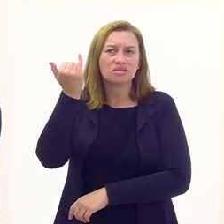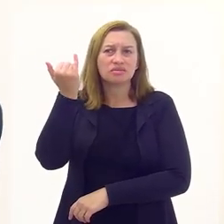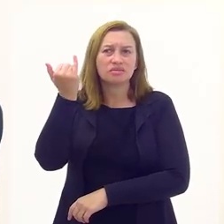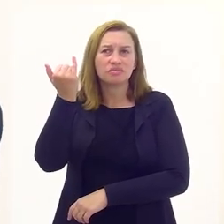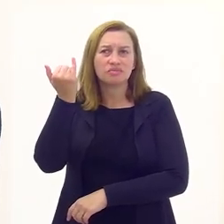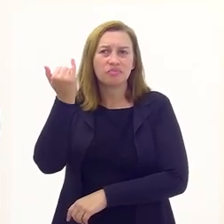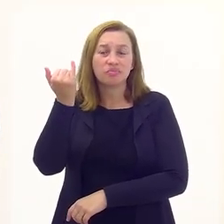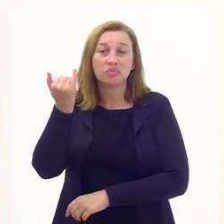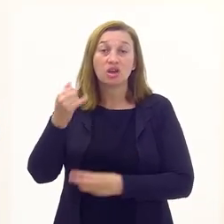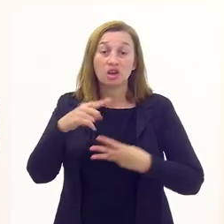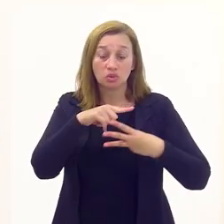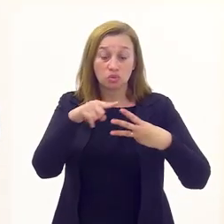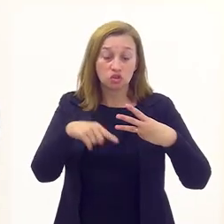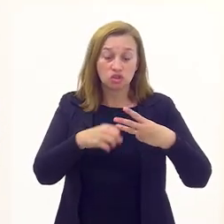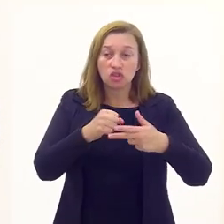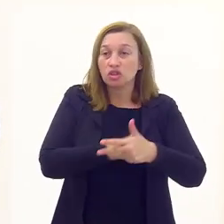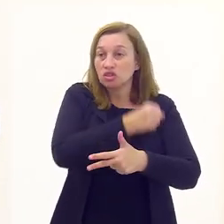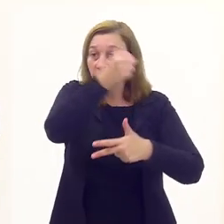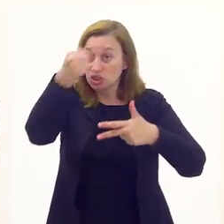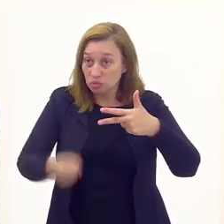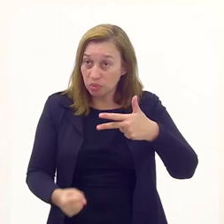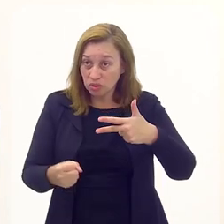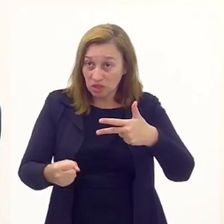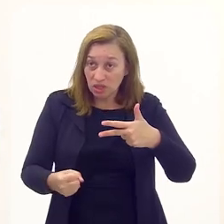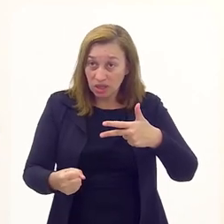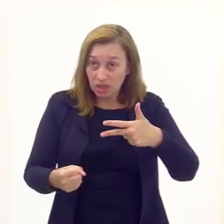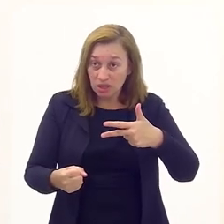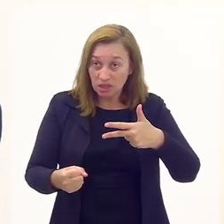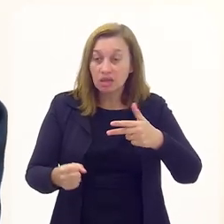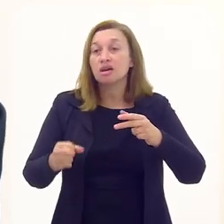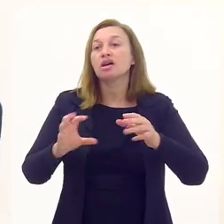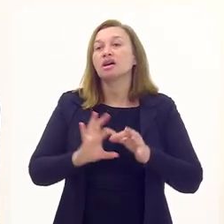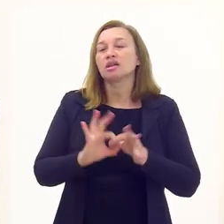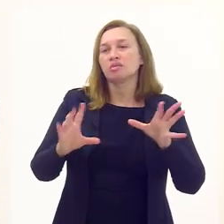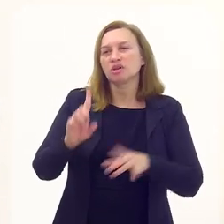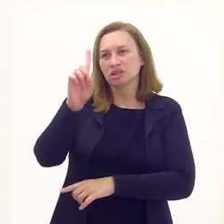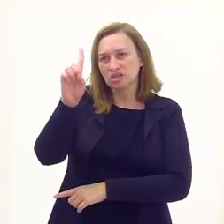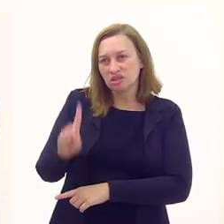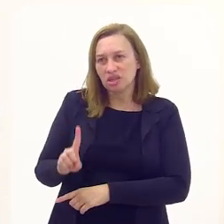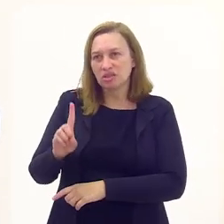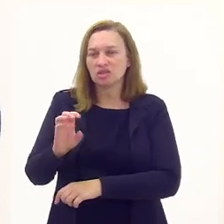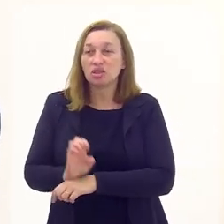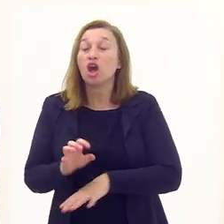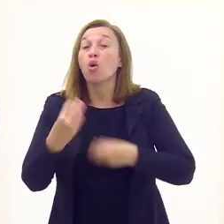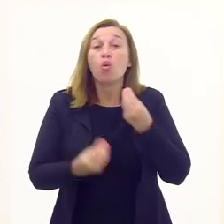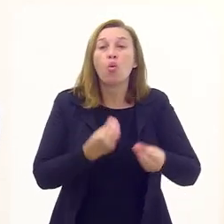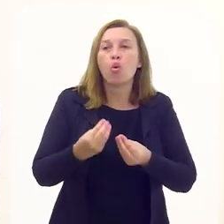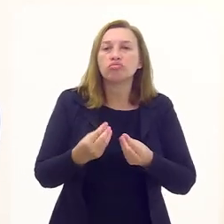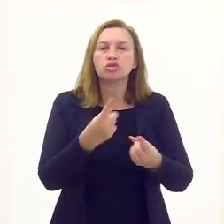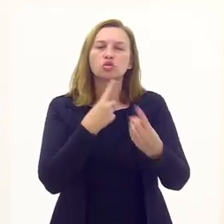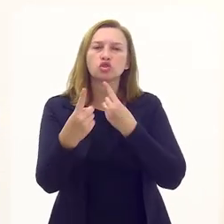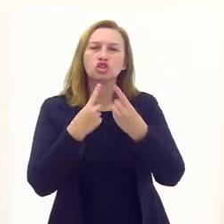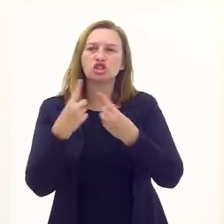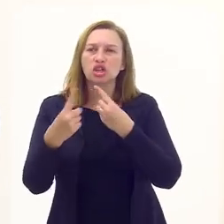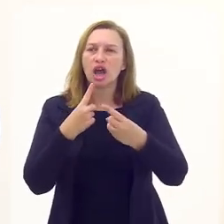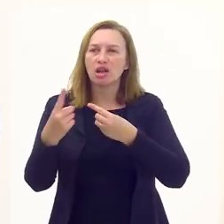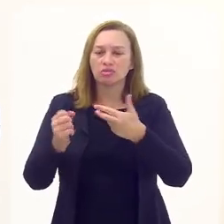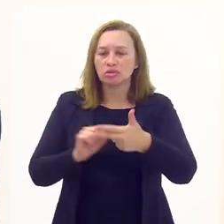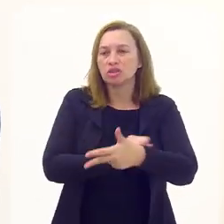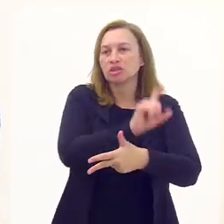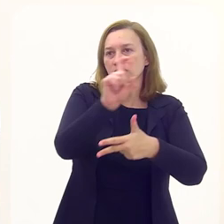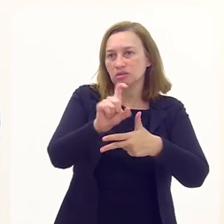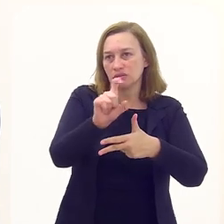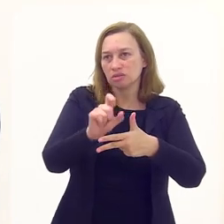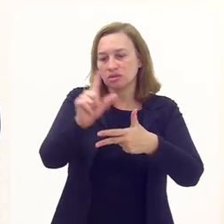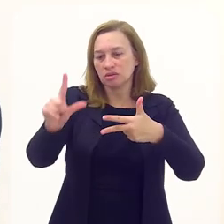dos três poderes na lógica do Estado de Direito e da democracia. Como construir esse diálogo entre os três